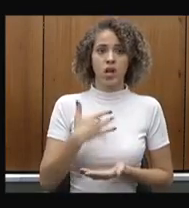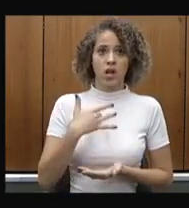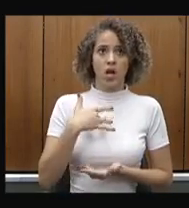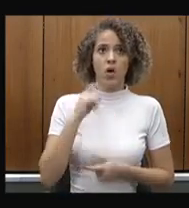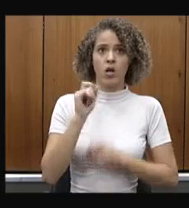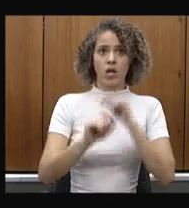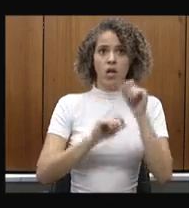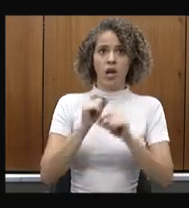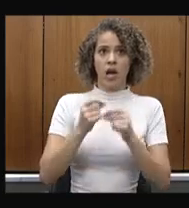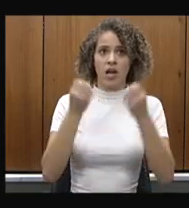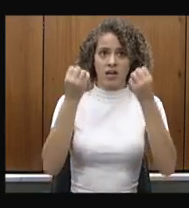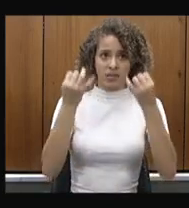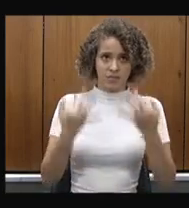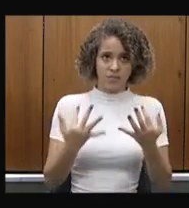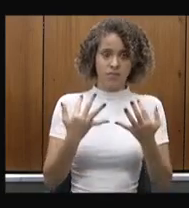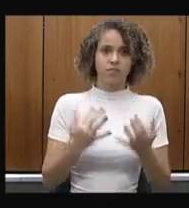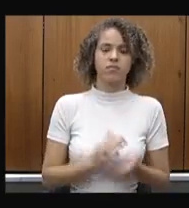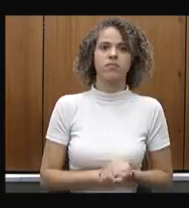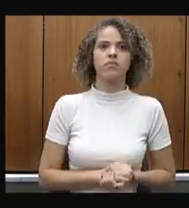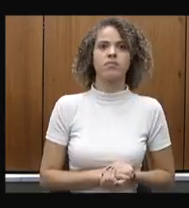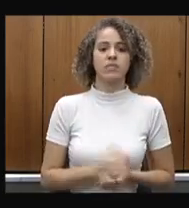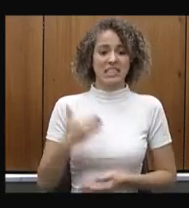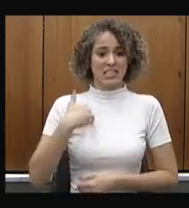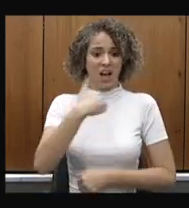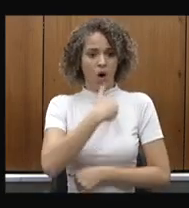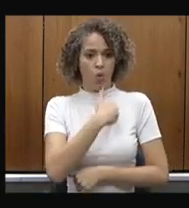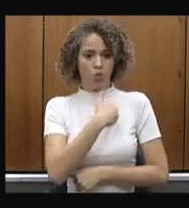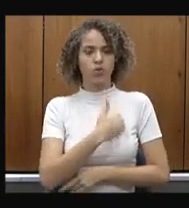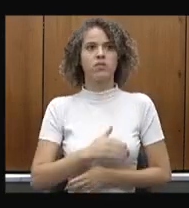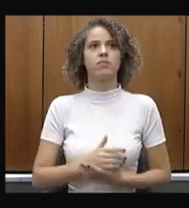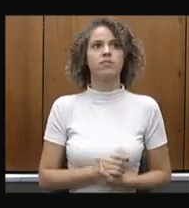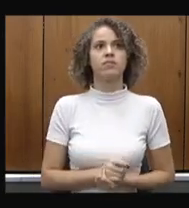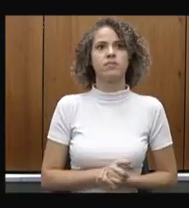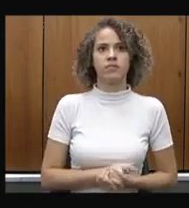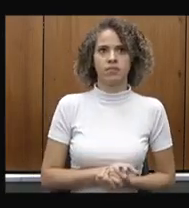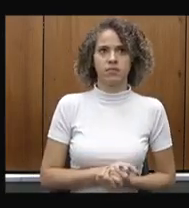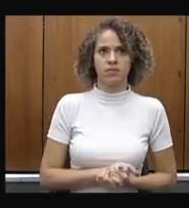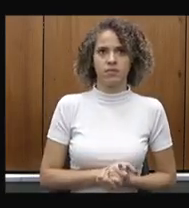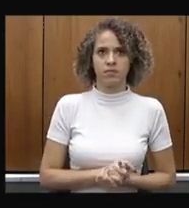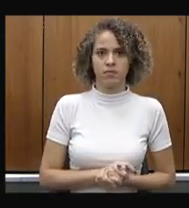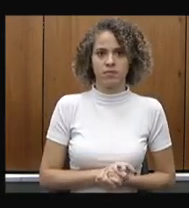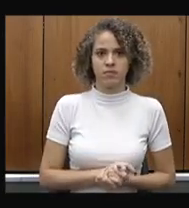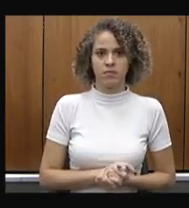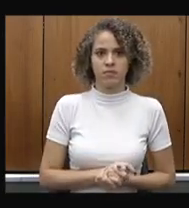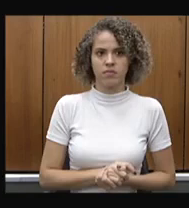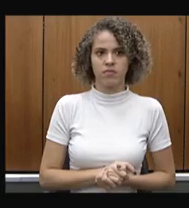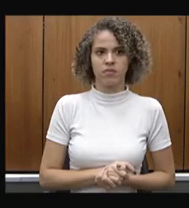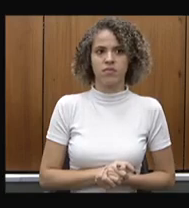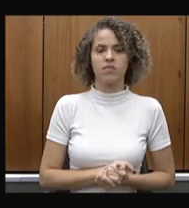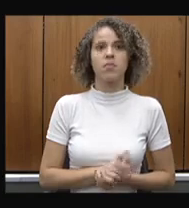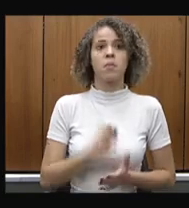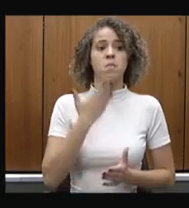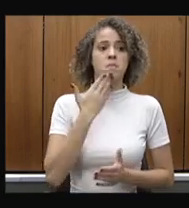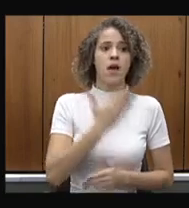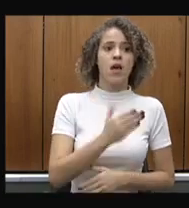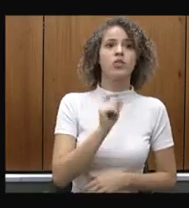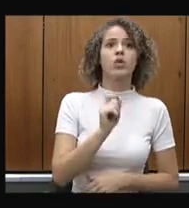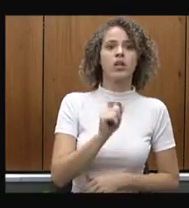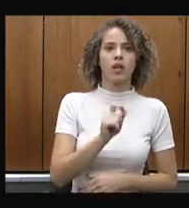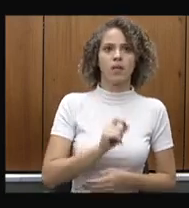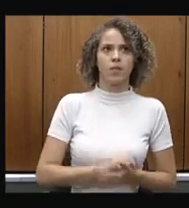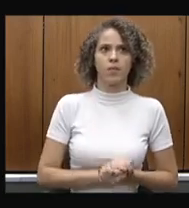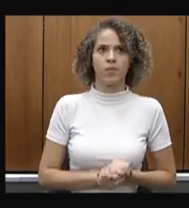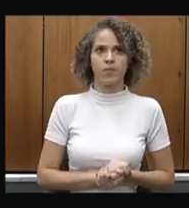isso não vem da Secretaria de Saúde tá é mas o oposto também a gente pede né que